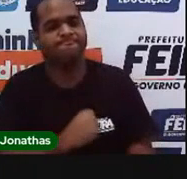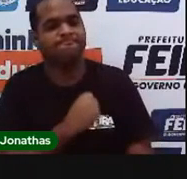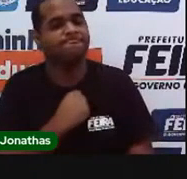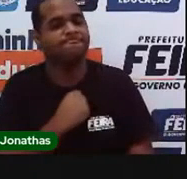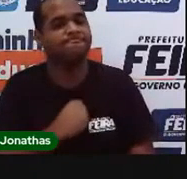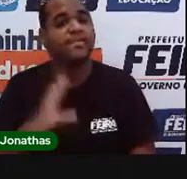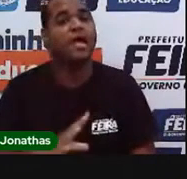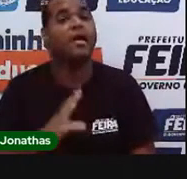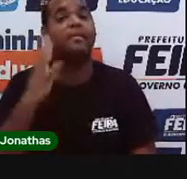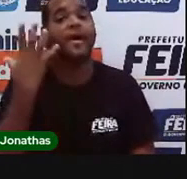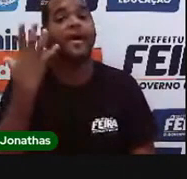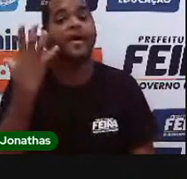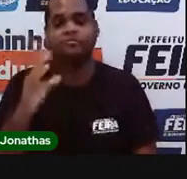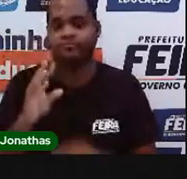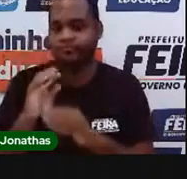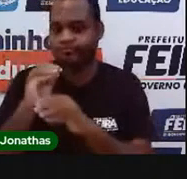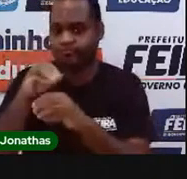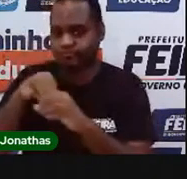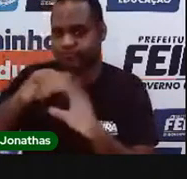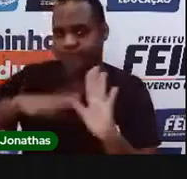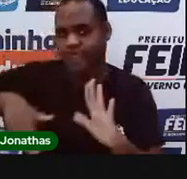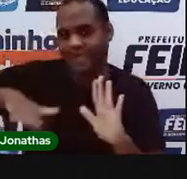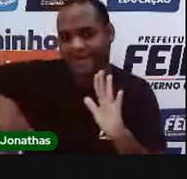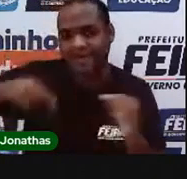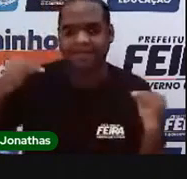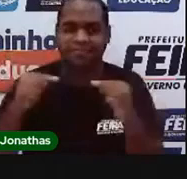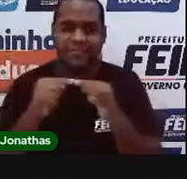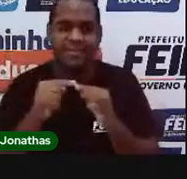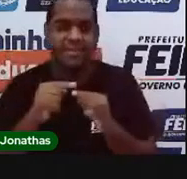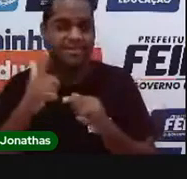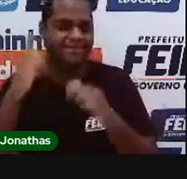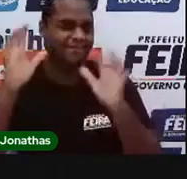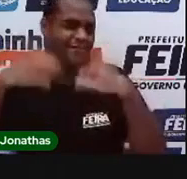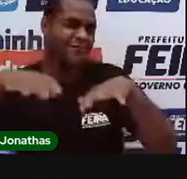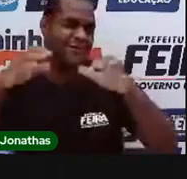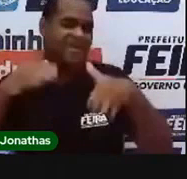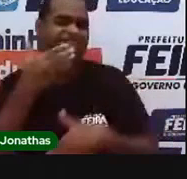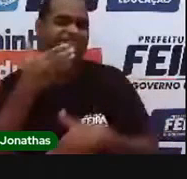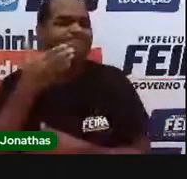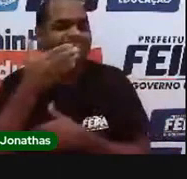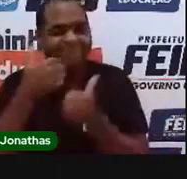É suave como o mar e doce como os dias de chuva.